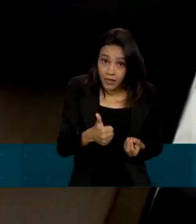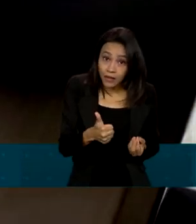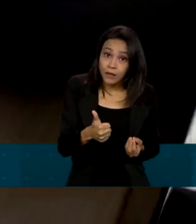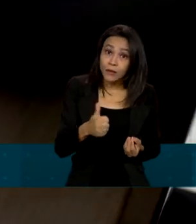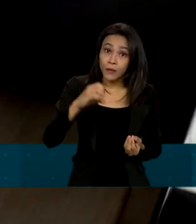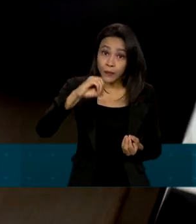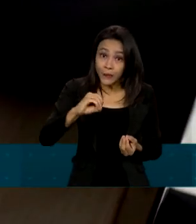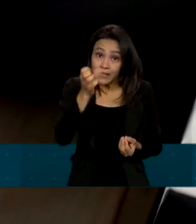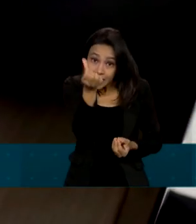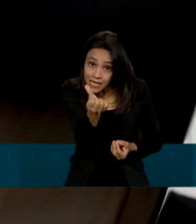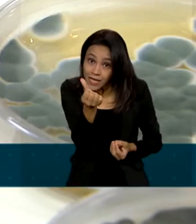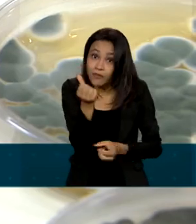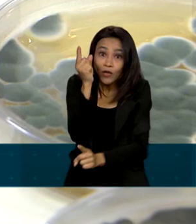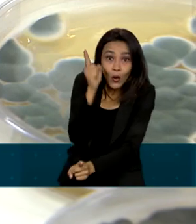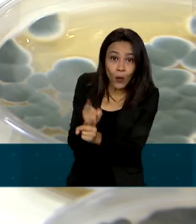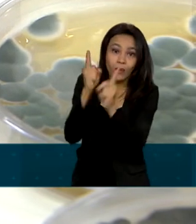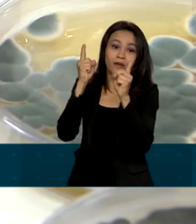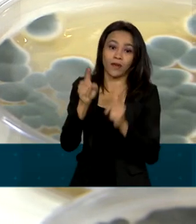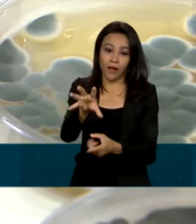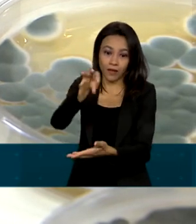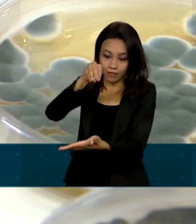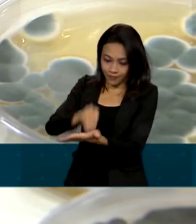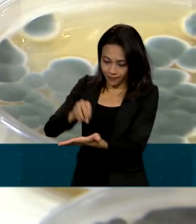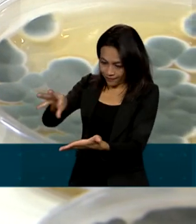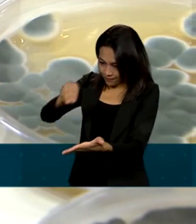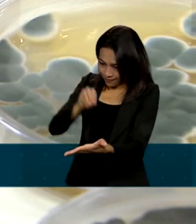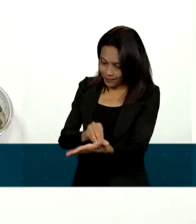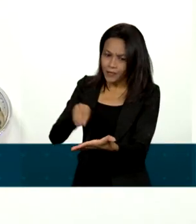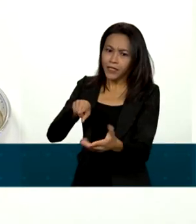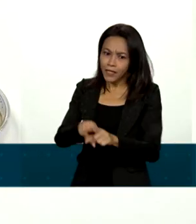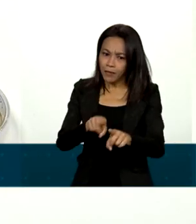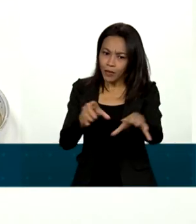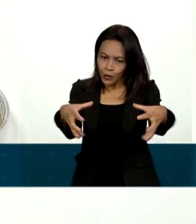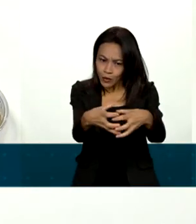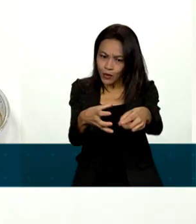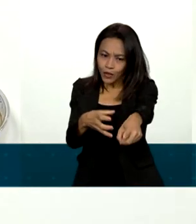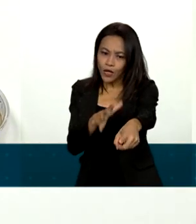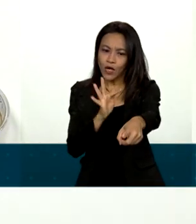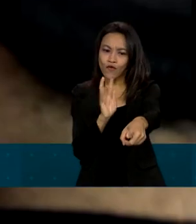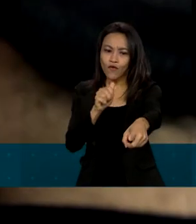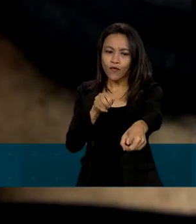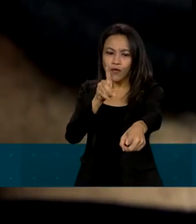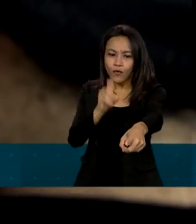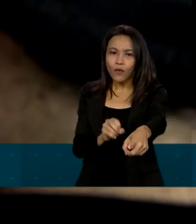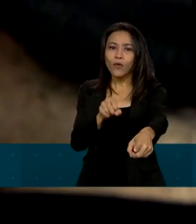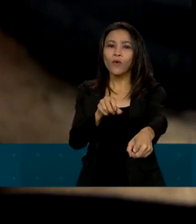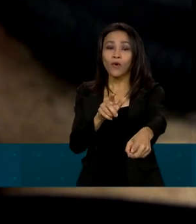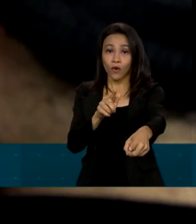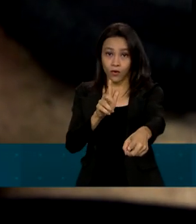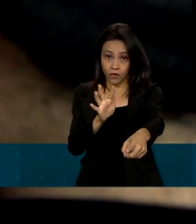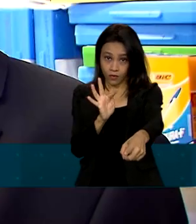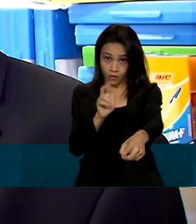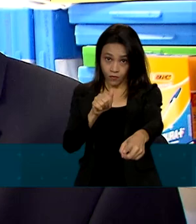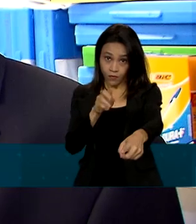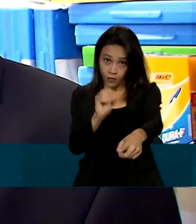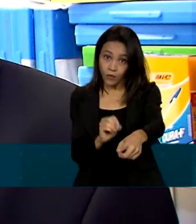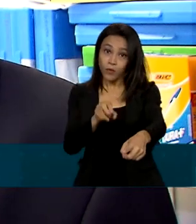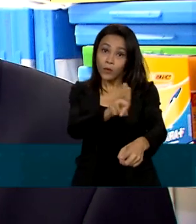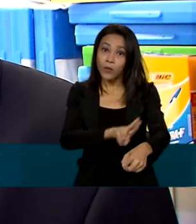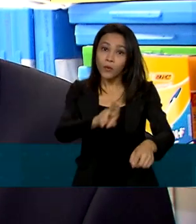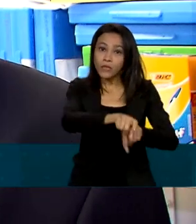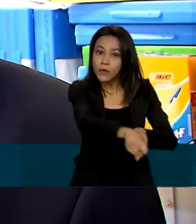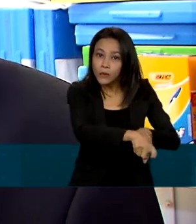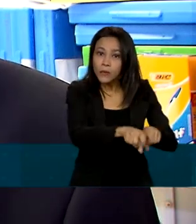foram identificadas. E a maior coleção de fungos para uso na agricultura e também na saúde. É um